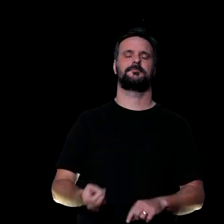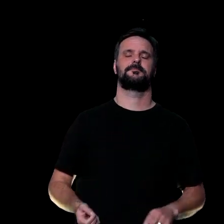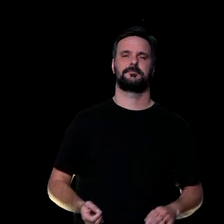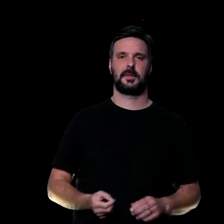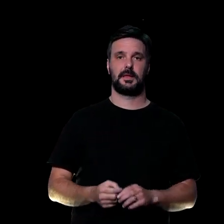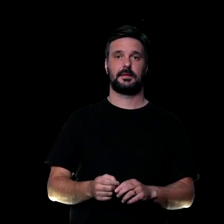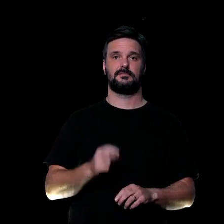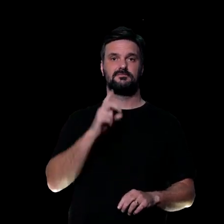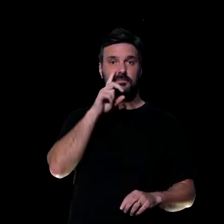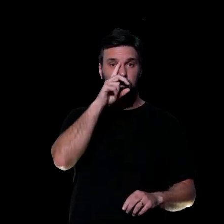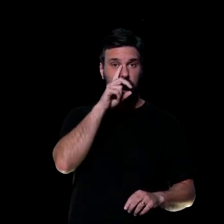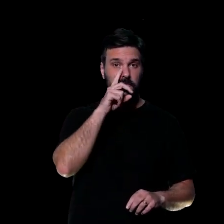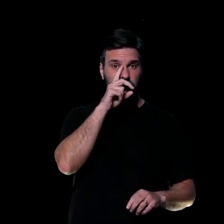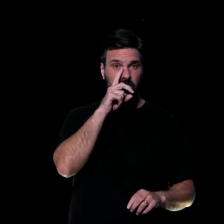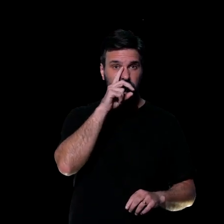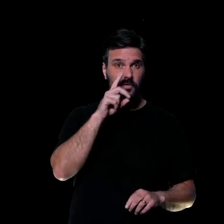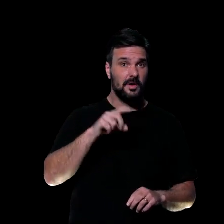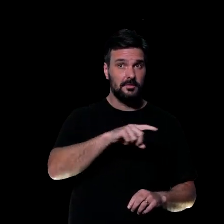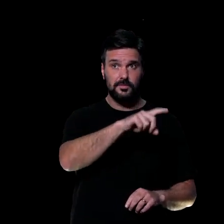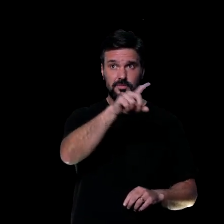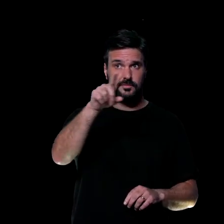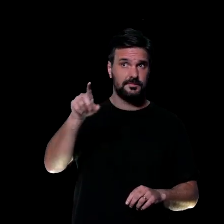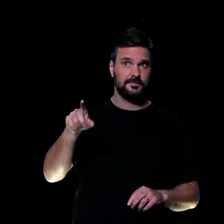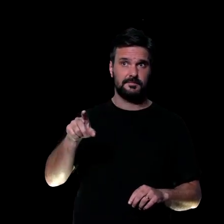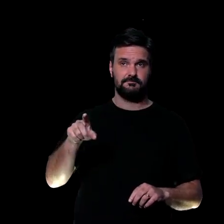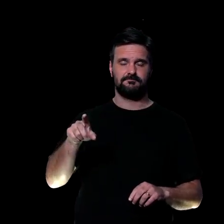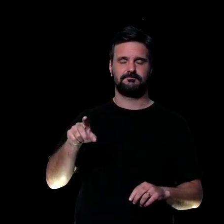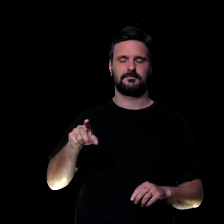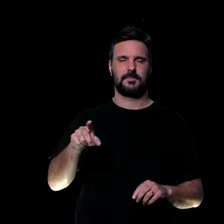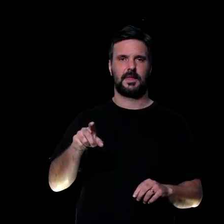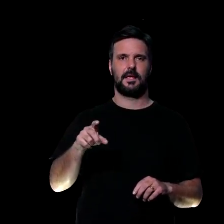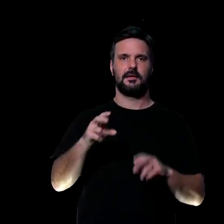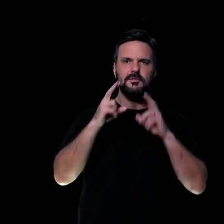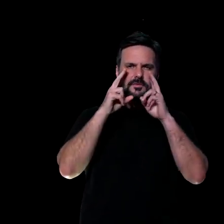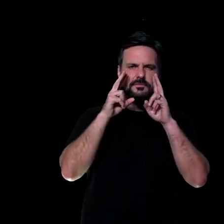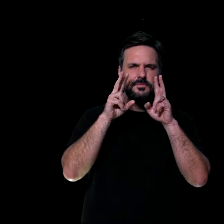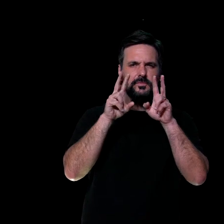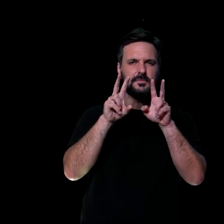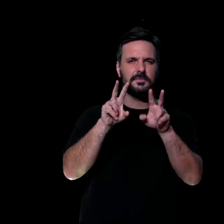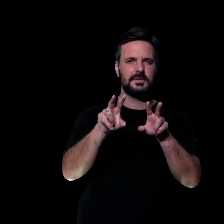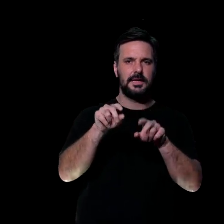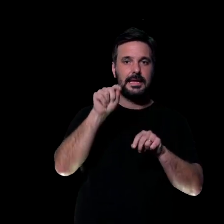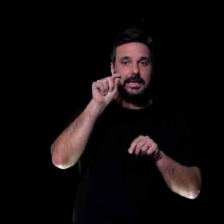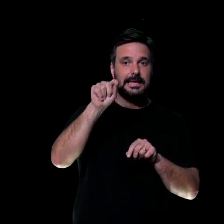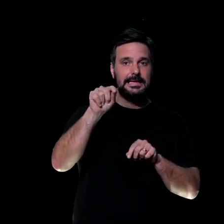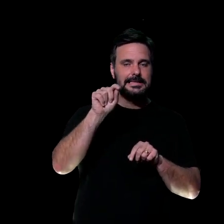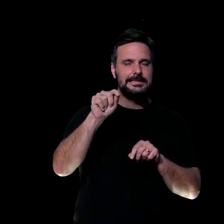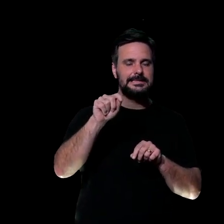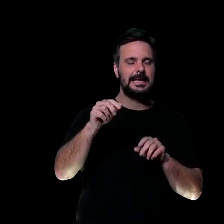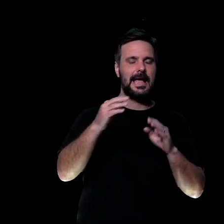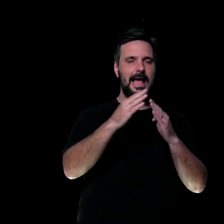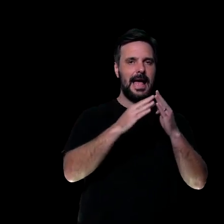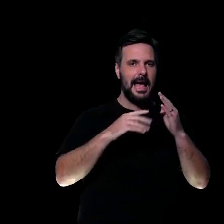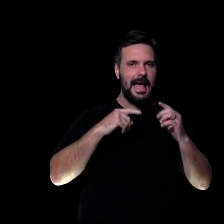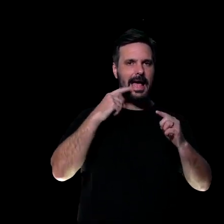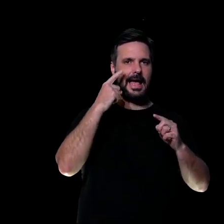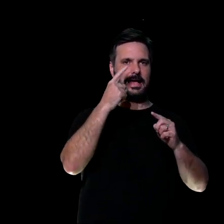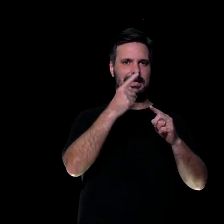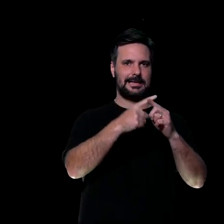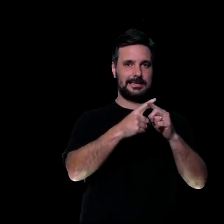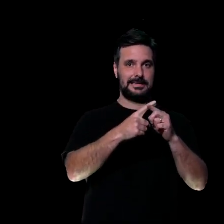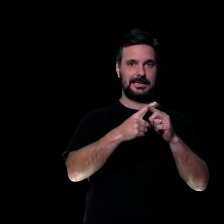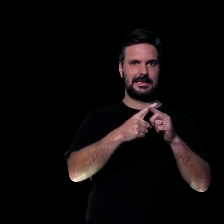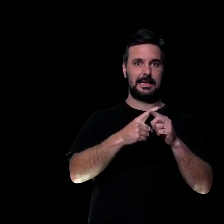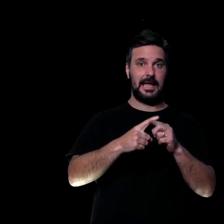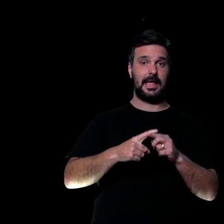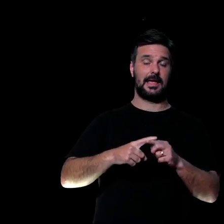Cuidado. E o cuidado é para todos nós. Para a gente não enxergar isso, a igreja, a comunidade de fé, o povo de Deus como